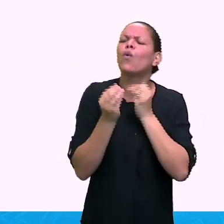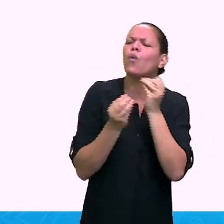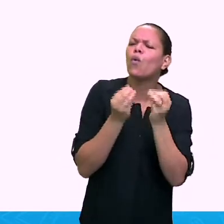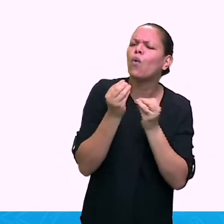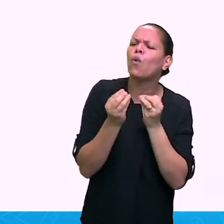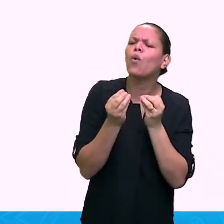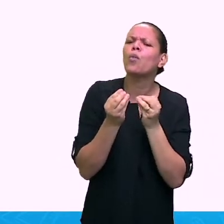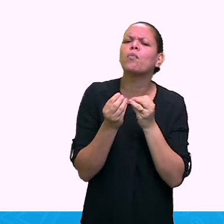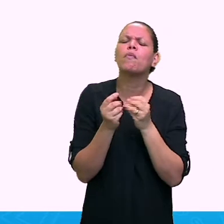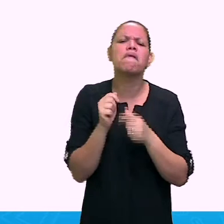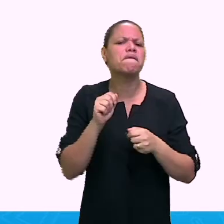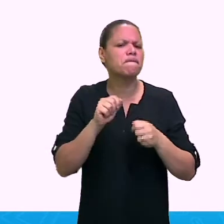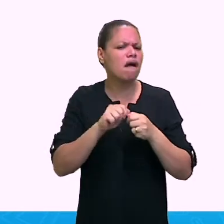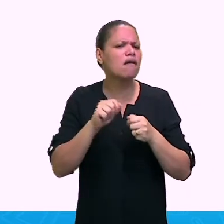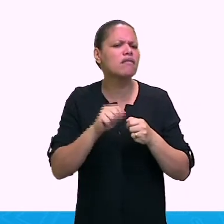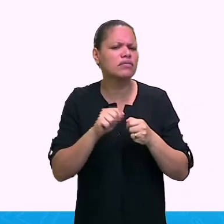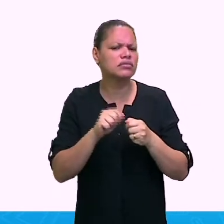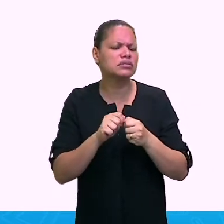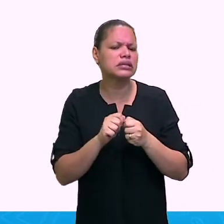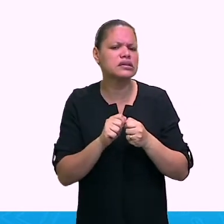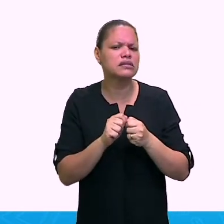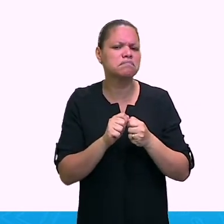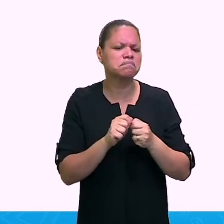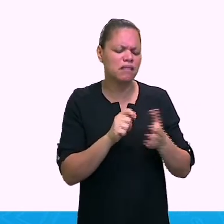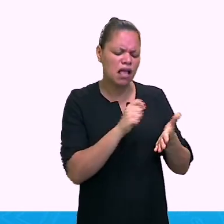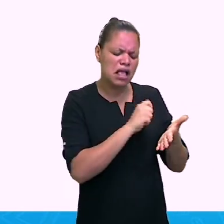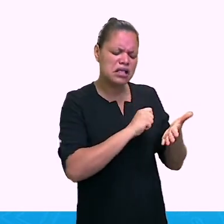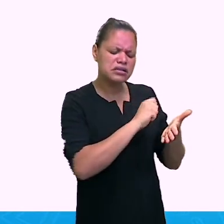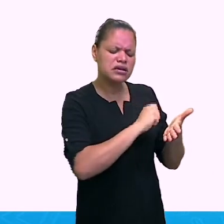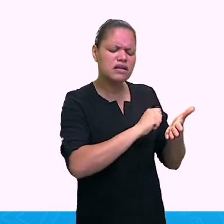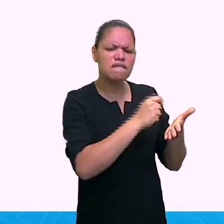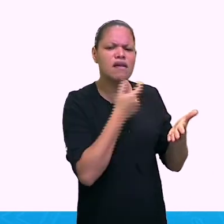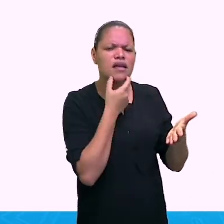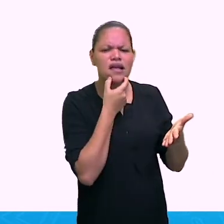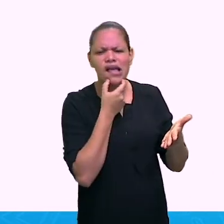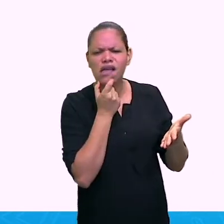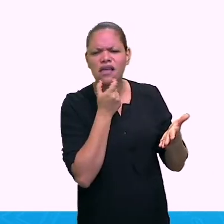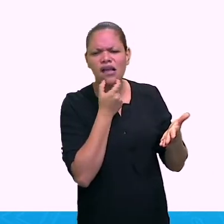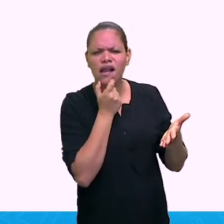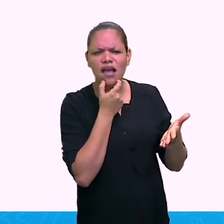flying a kite.